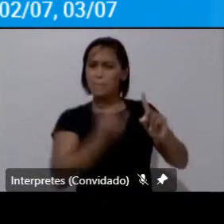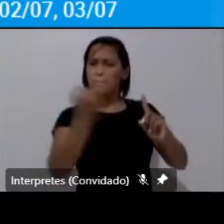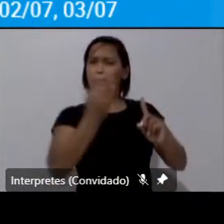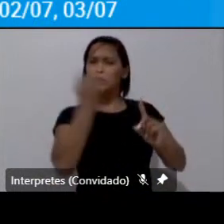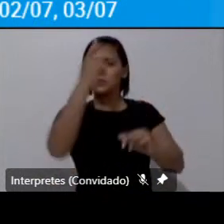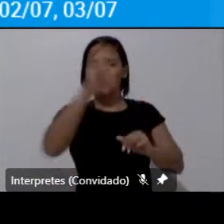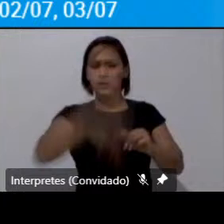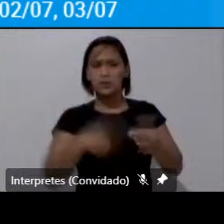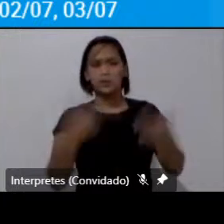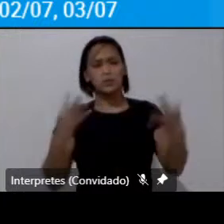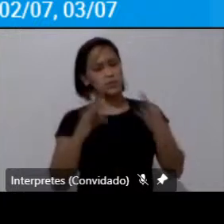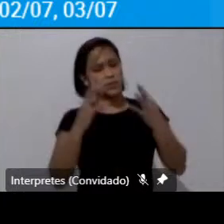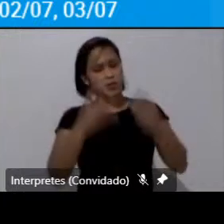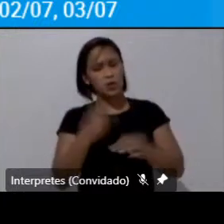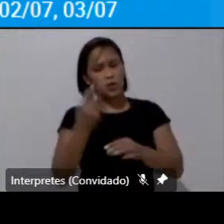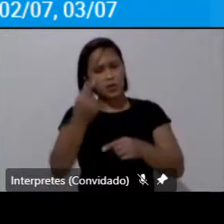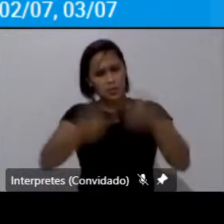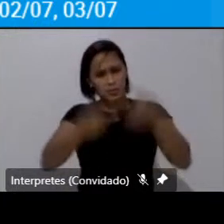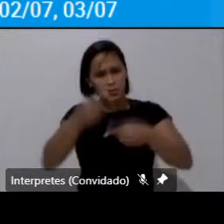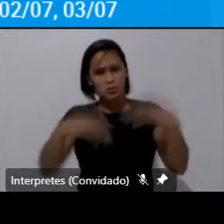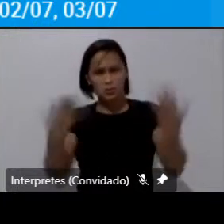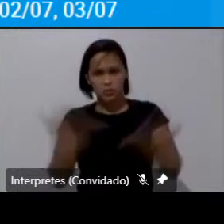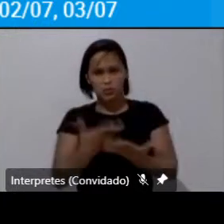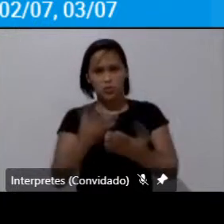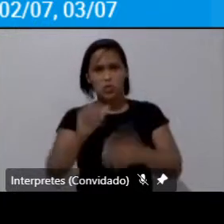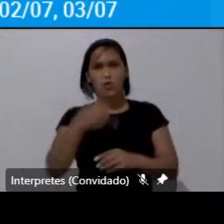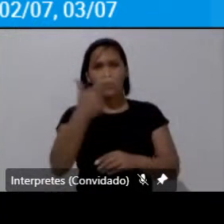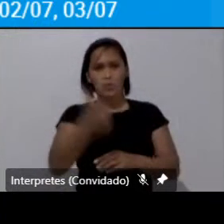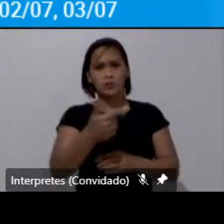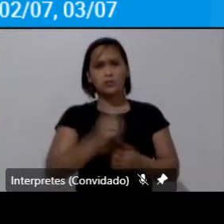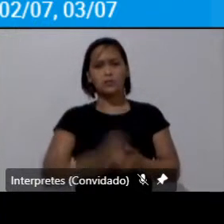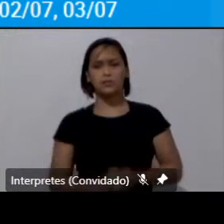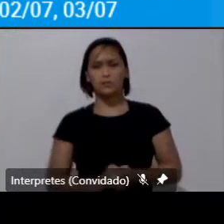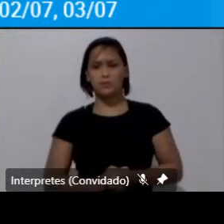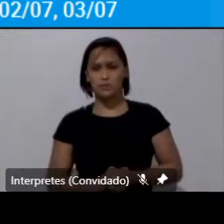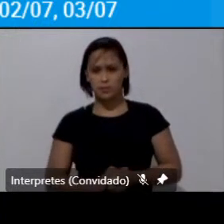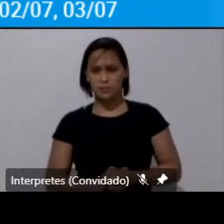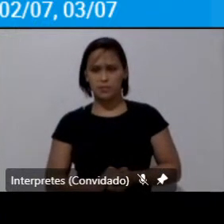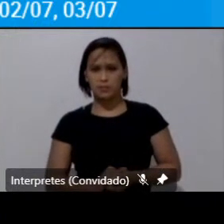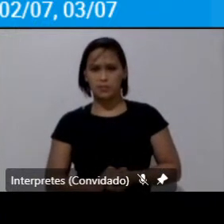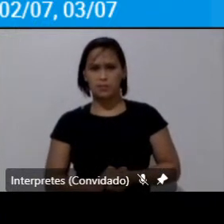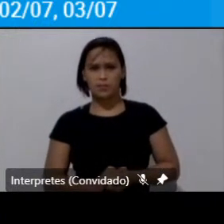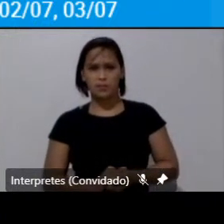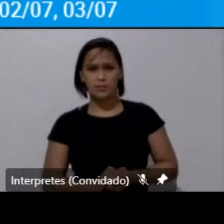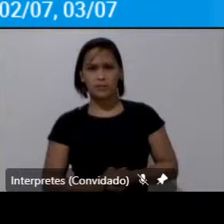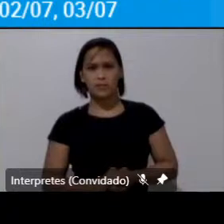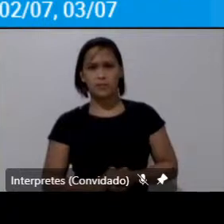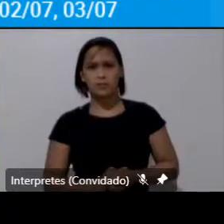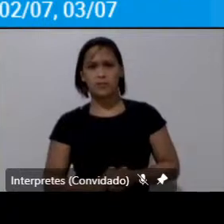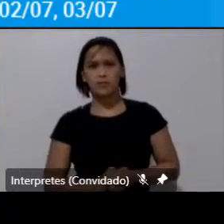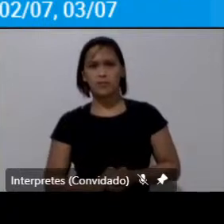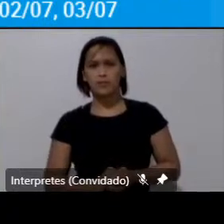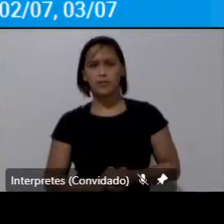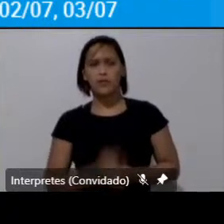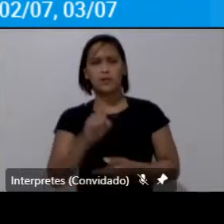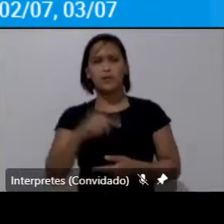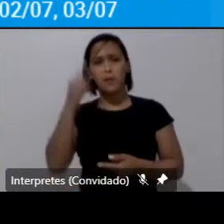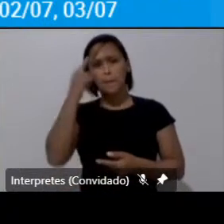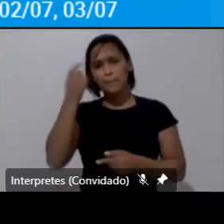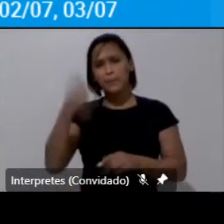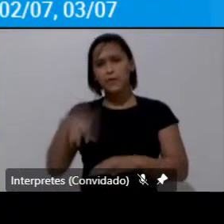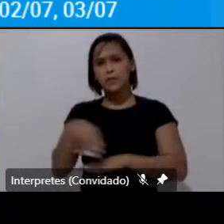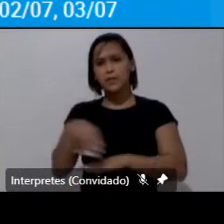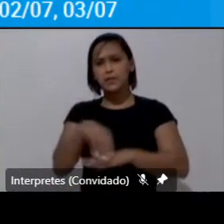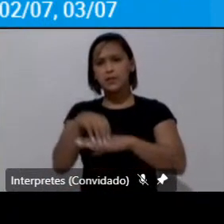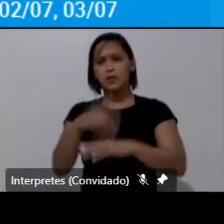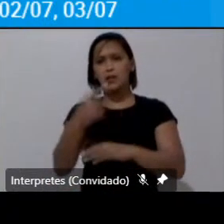gente nessa nossa discussão de hoje no próximo e aí pensar a mobilidade